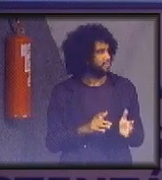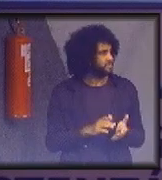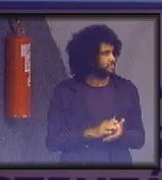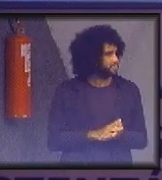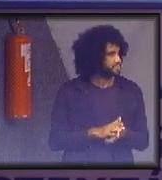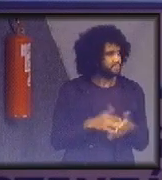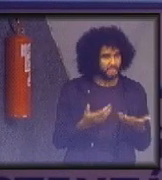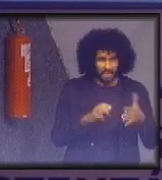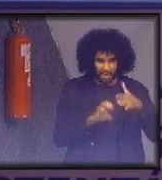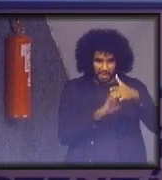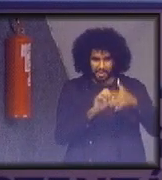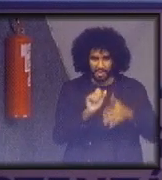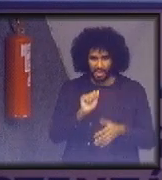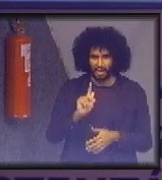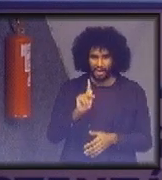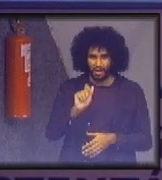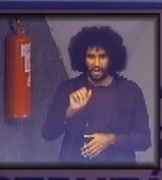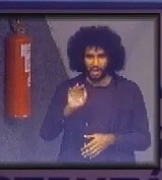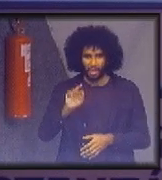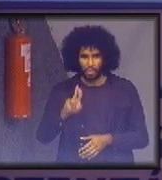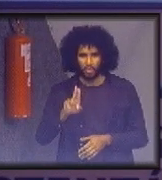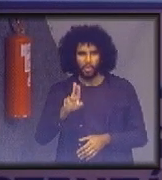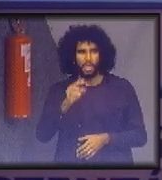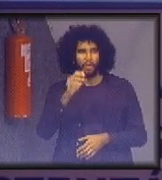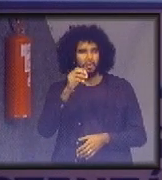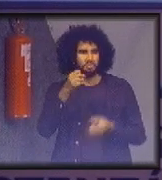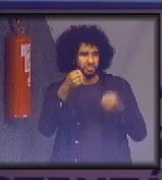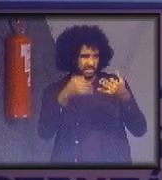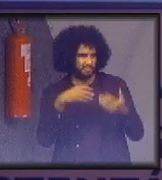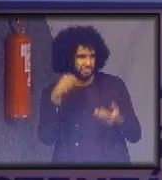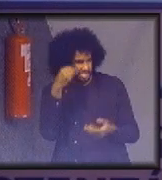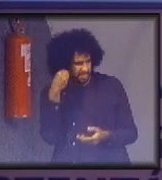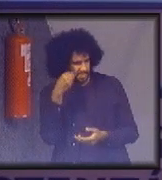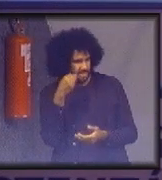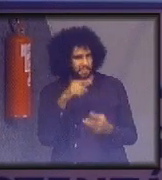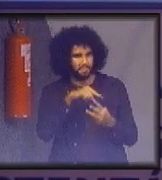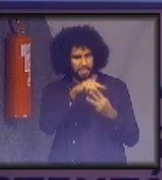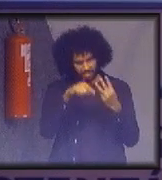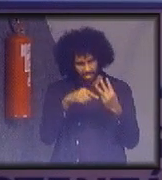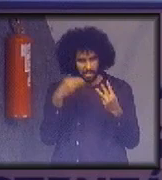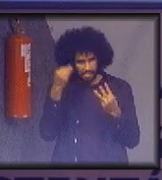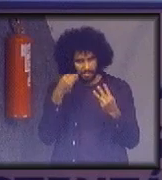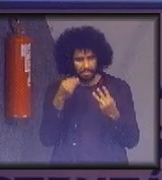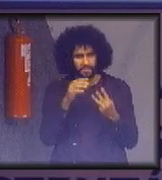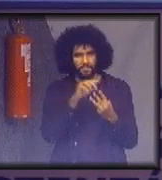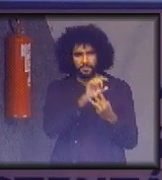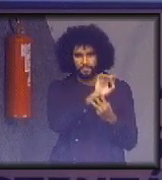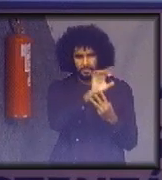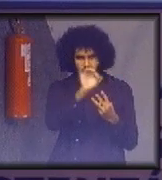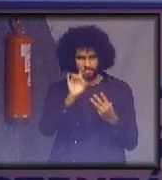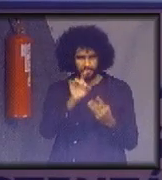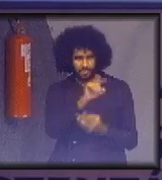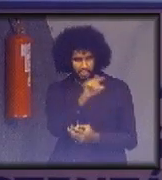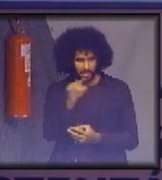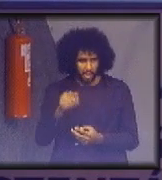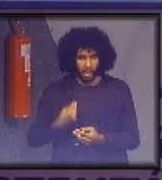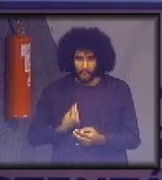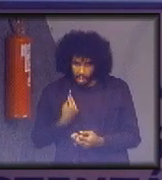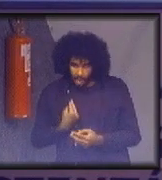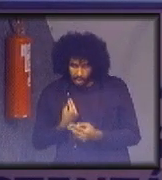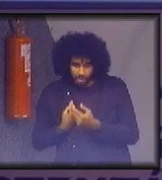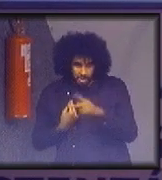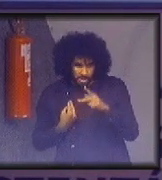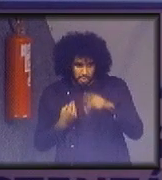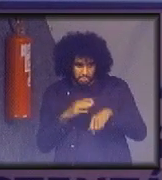contar apenas três exemplos. O primeiro dizer para vocês, cada um de vocês, na vida de vocês,